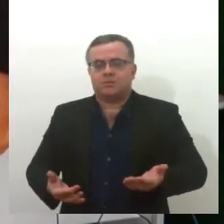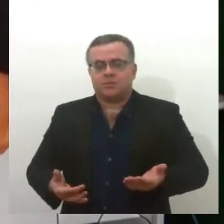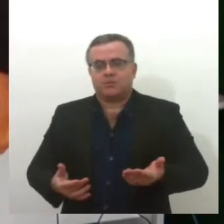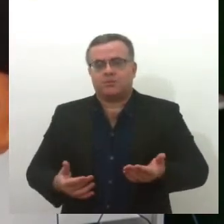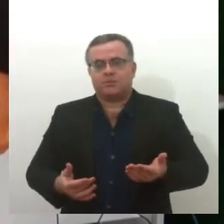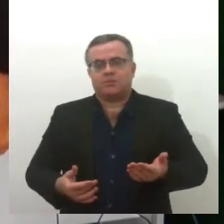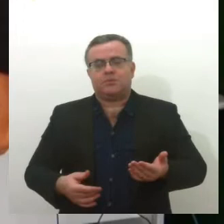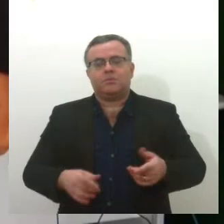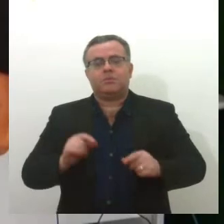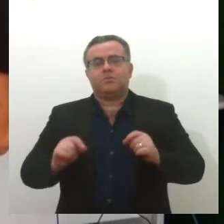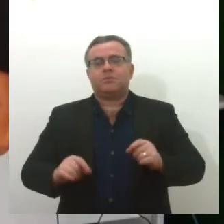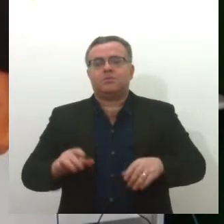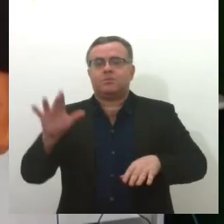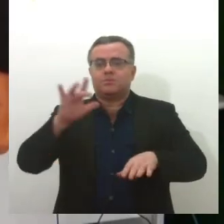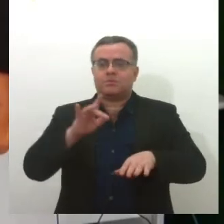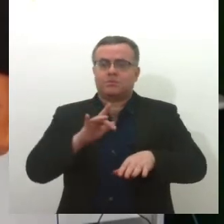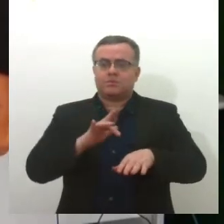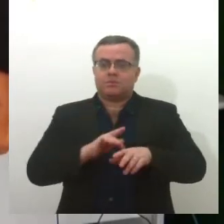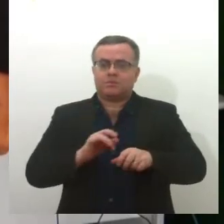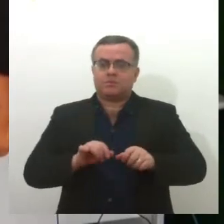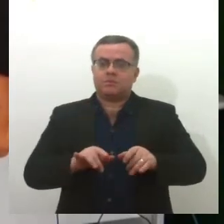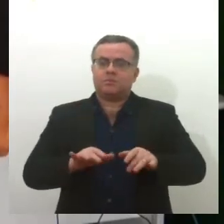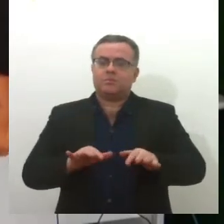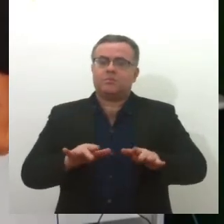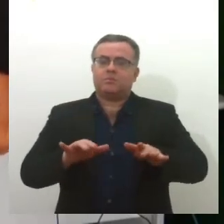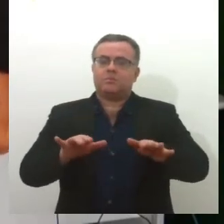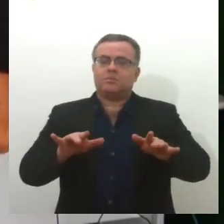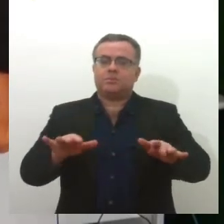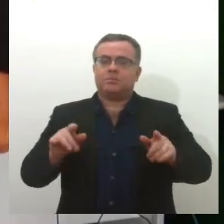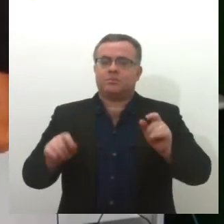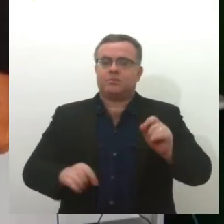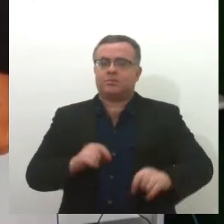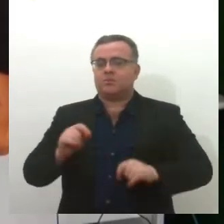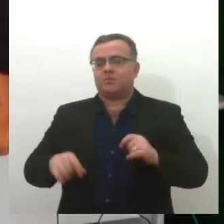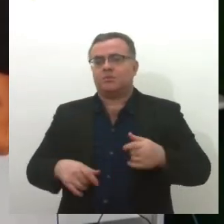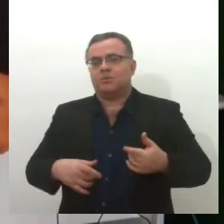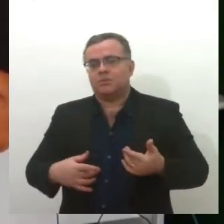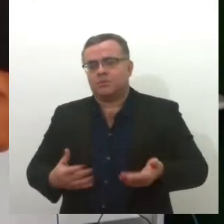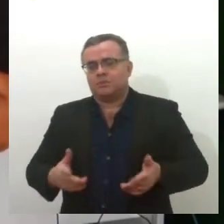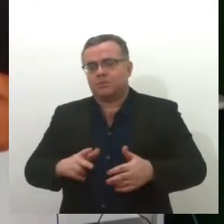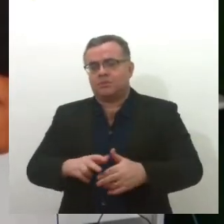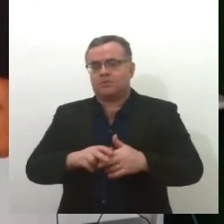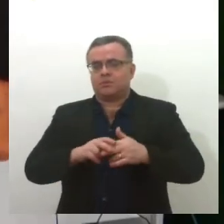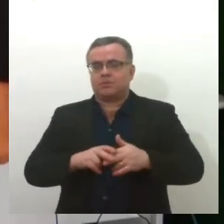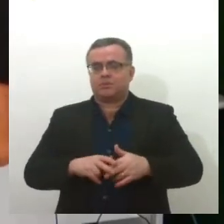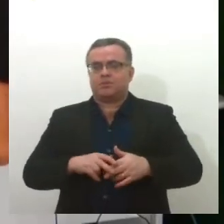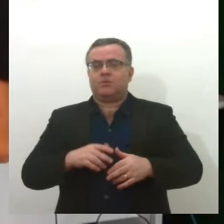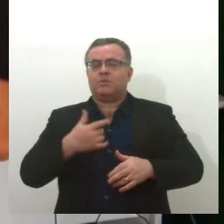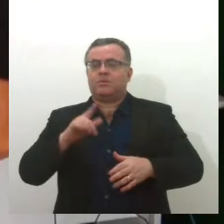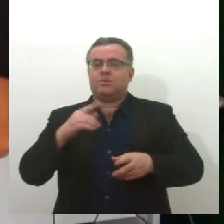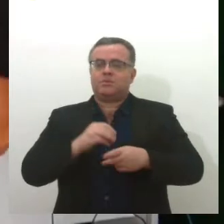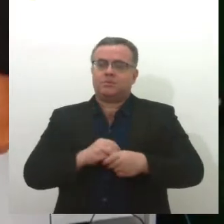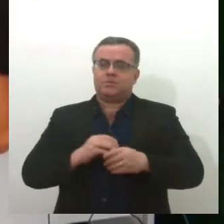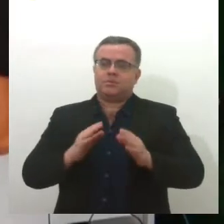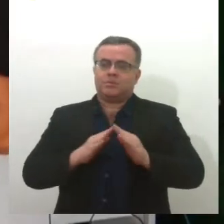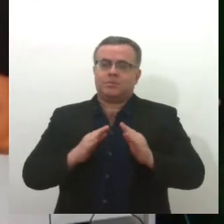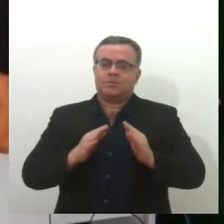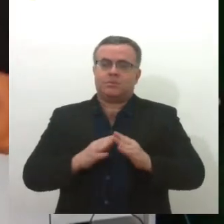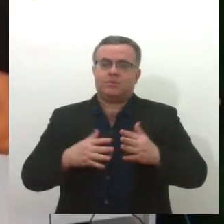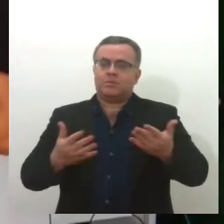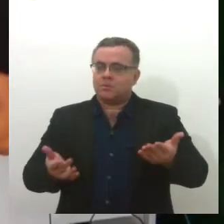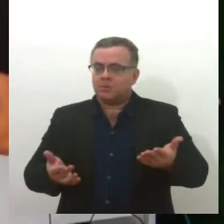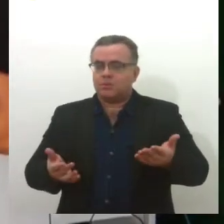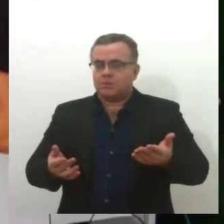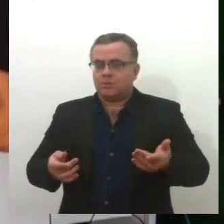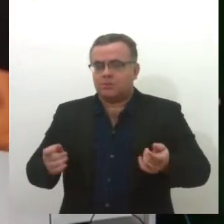ação do mosquito que está no momento que o fumacê estiver passando. Então os outros que estão dentro de casa, que estão nascendo, eles não são